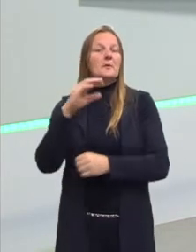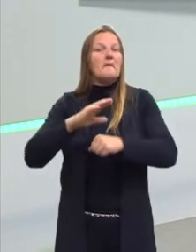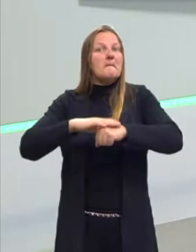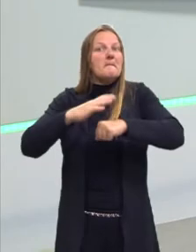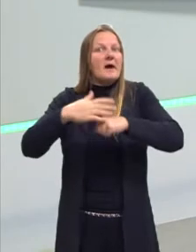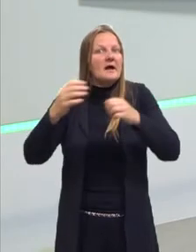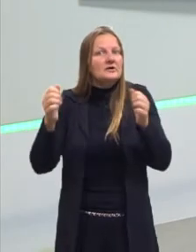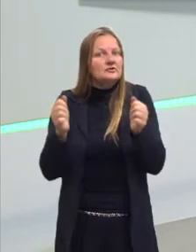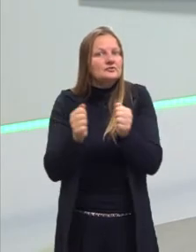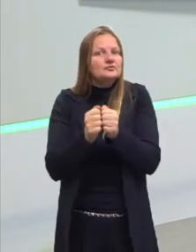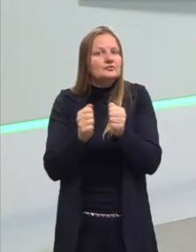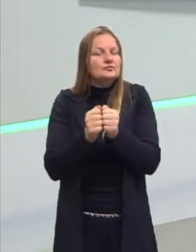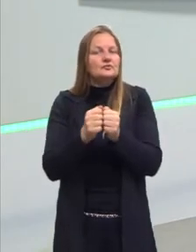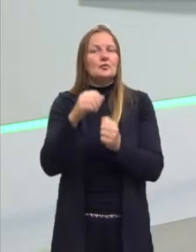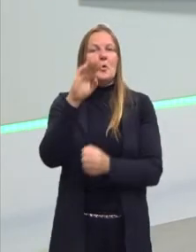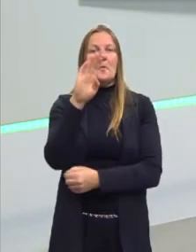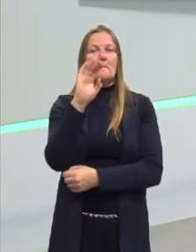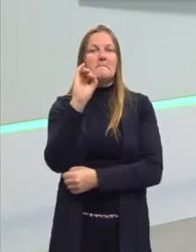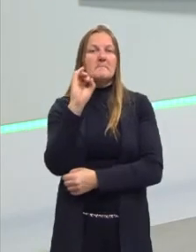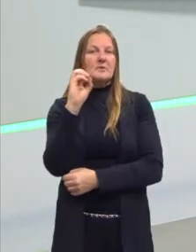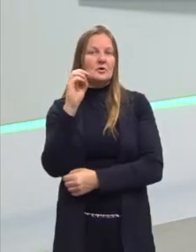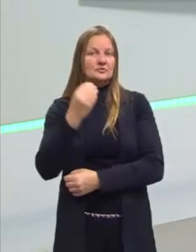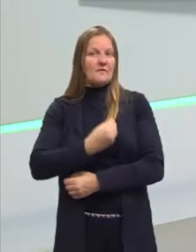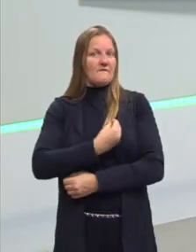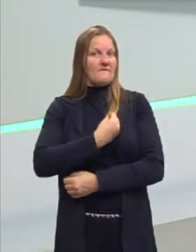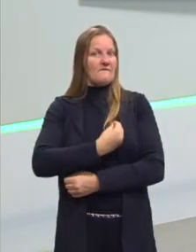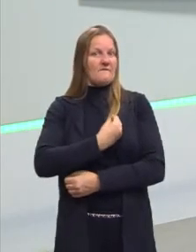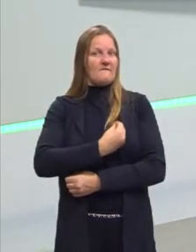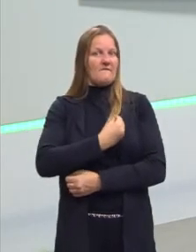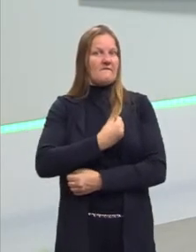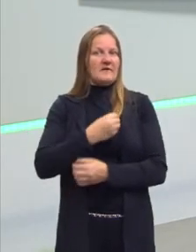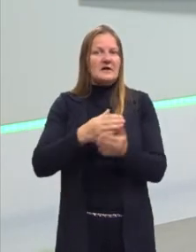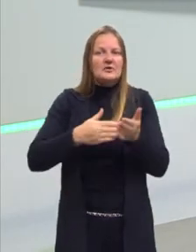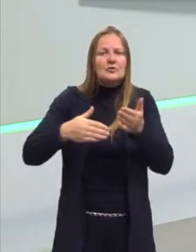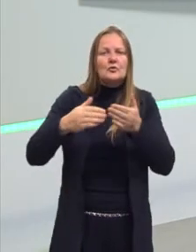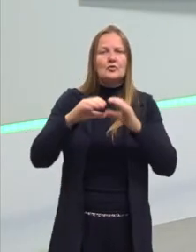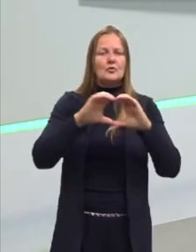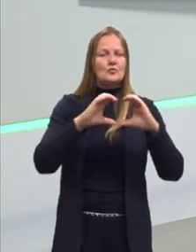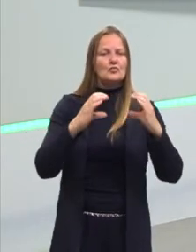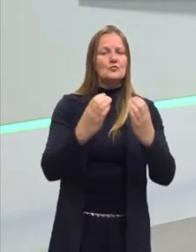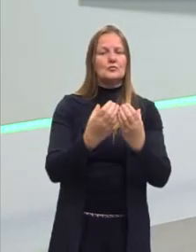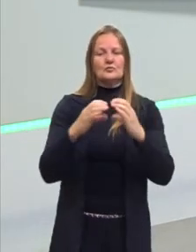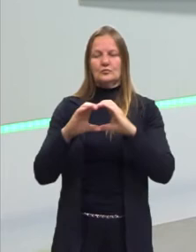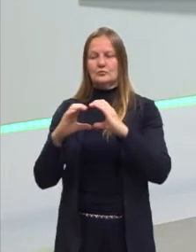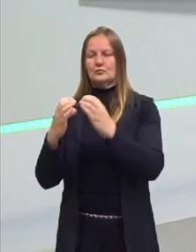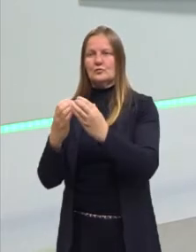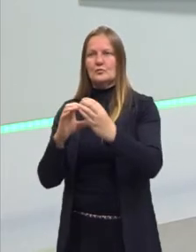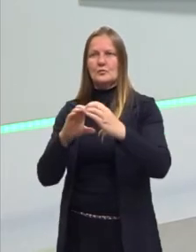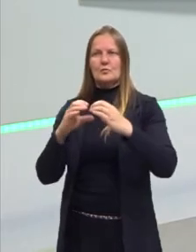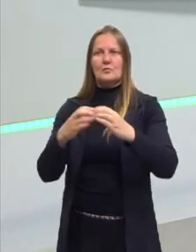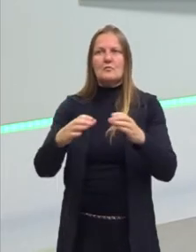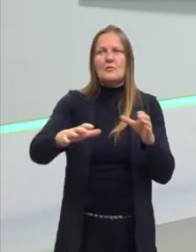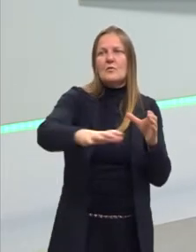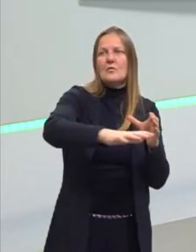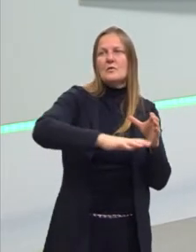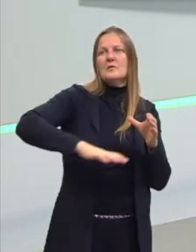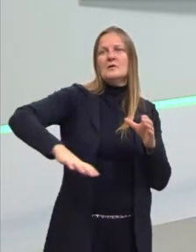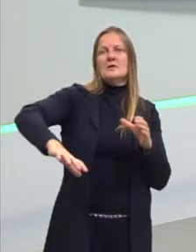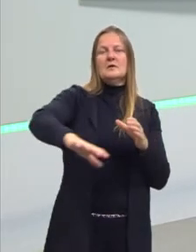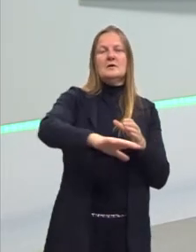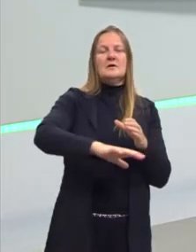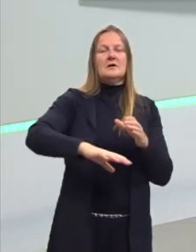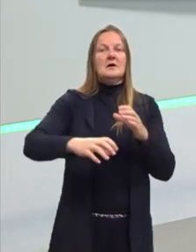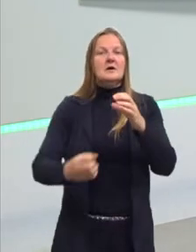fatores bióticos, que são os fatores vivos, que são as comunidades. Pega esses dois fatores juntos,